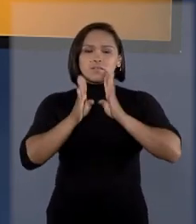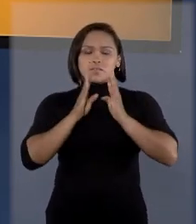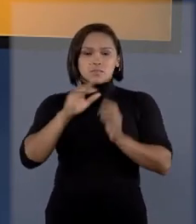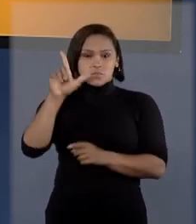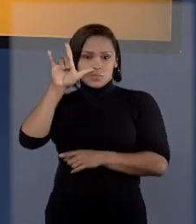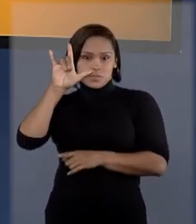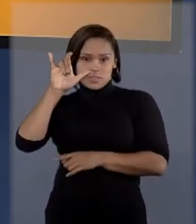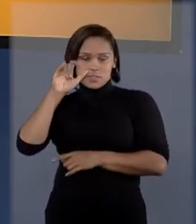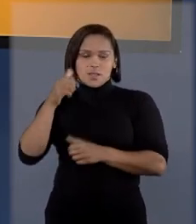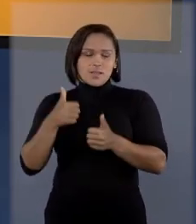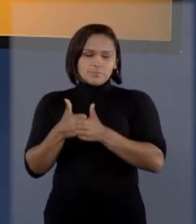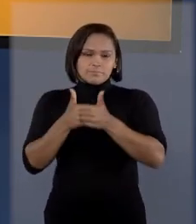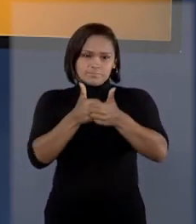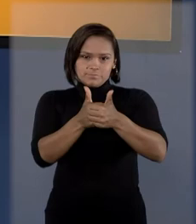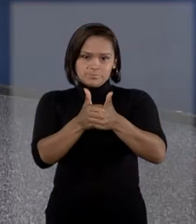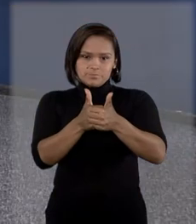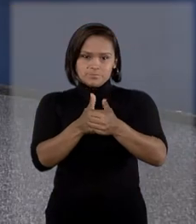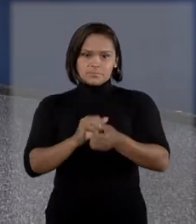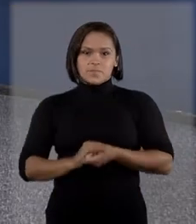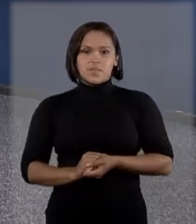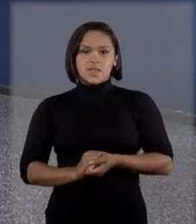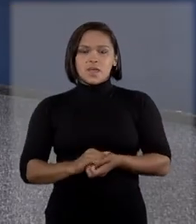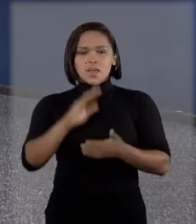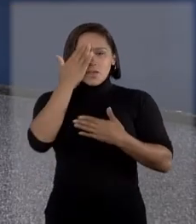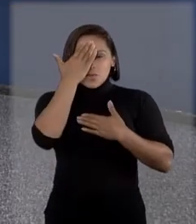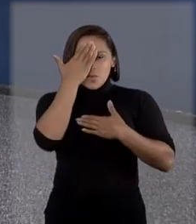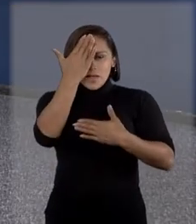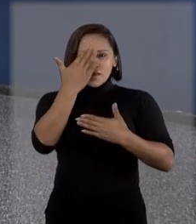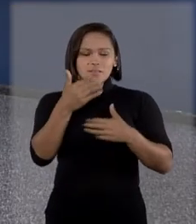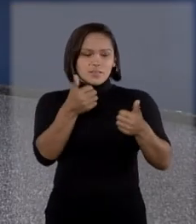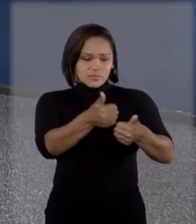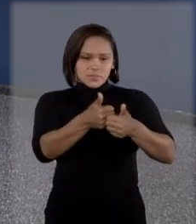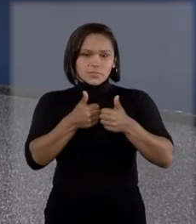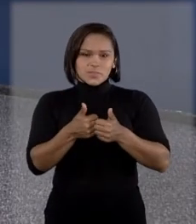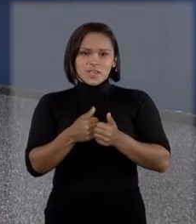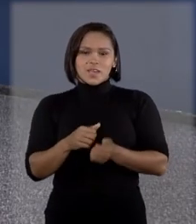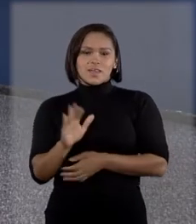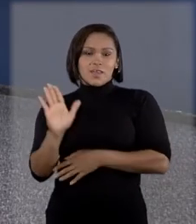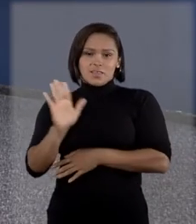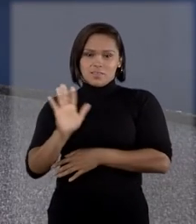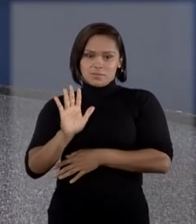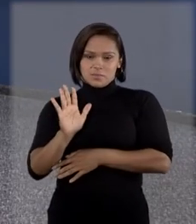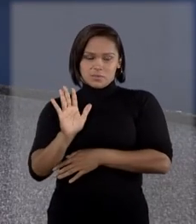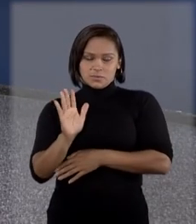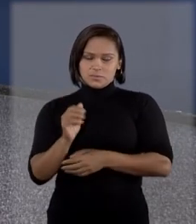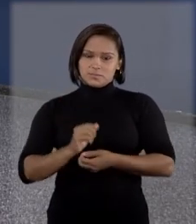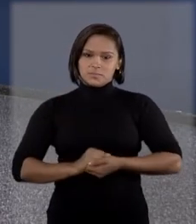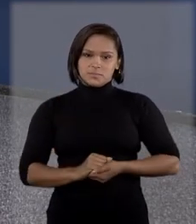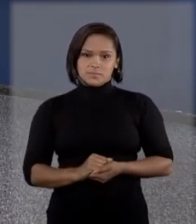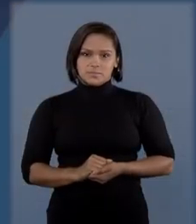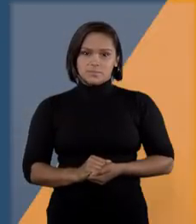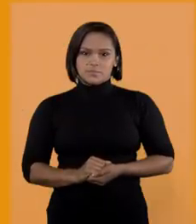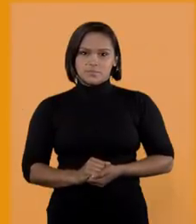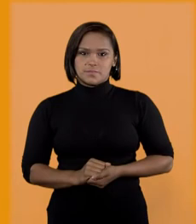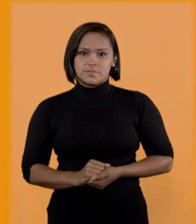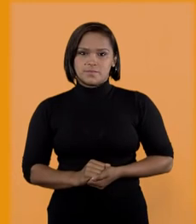Instagram. Segue a gente lá! Eu agradeço a companhia e até o próximo programa. Tchau, tchau!